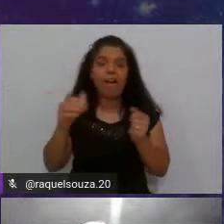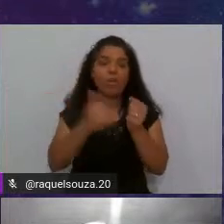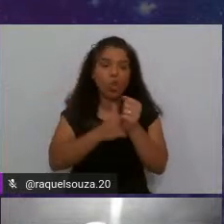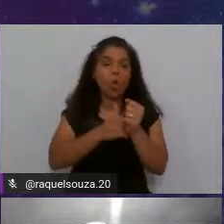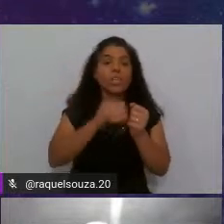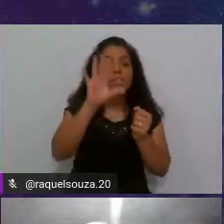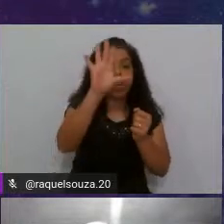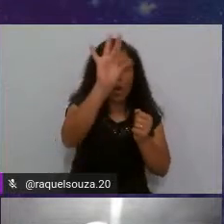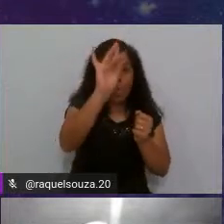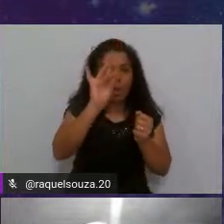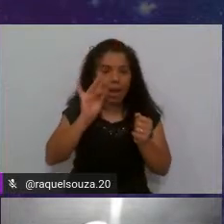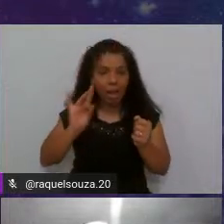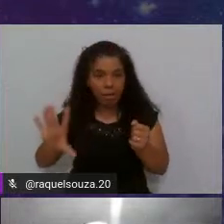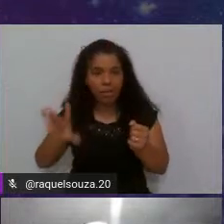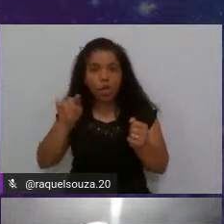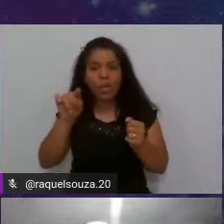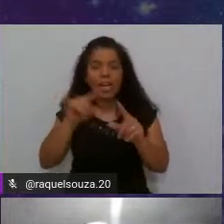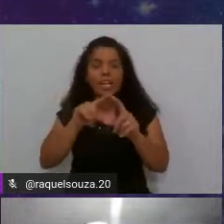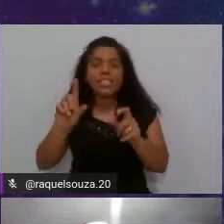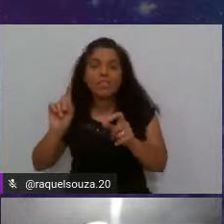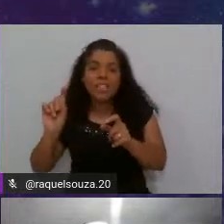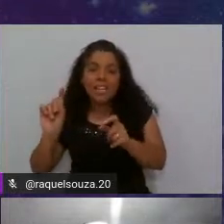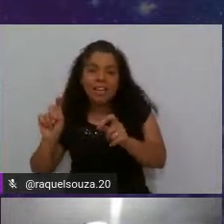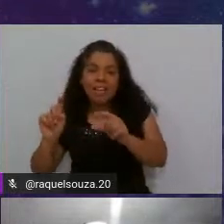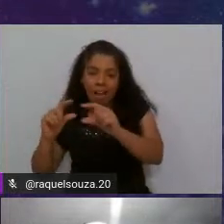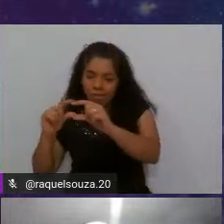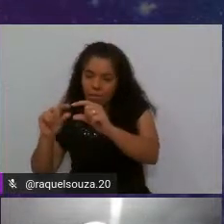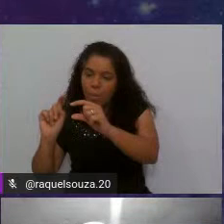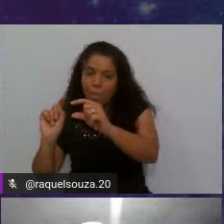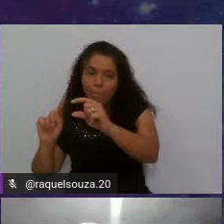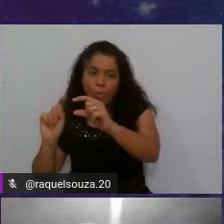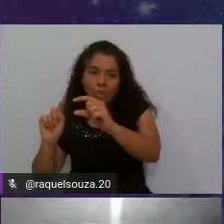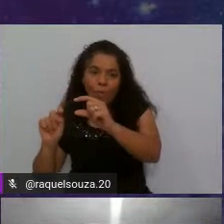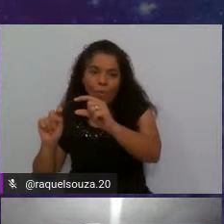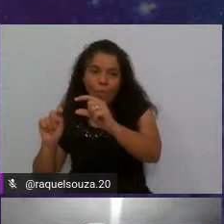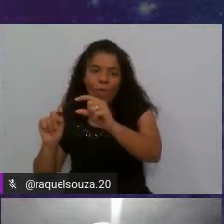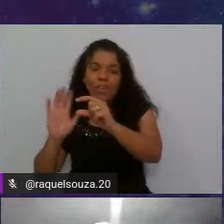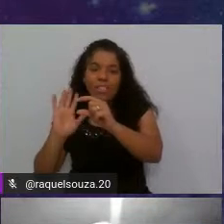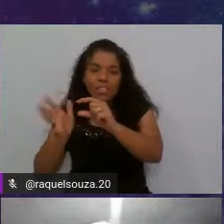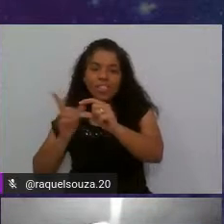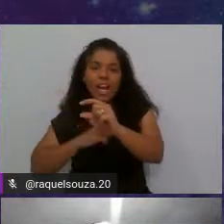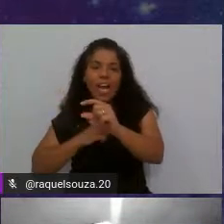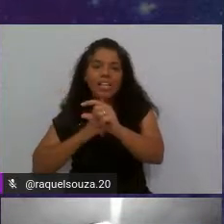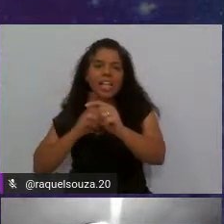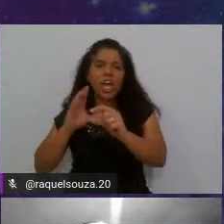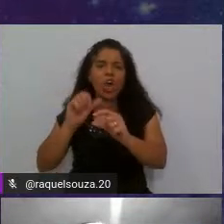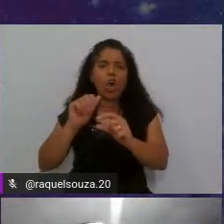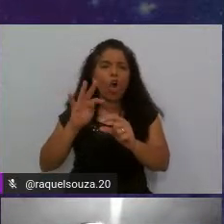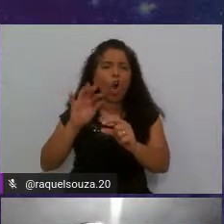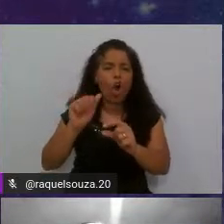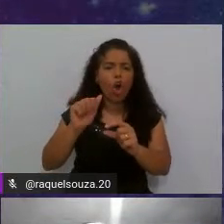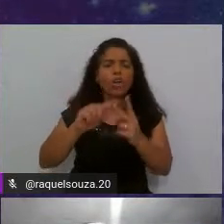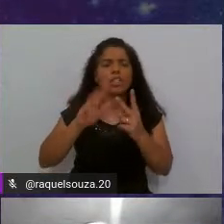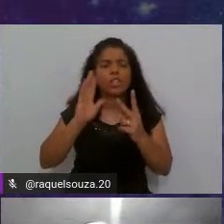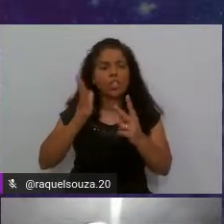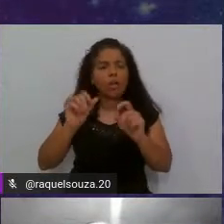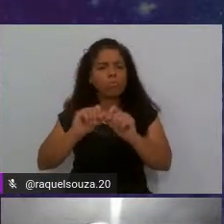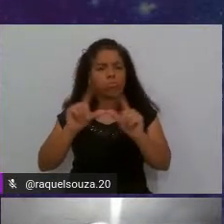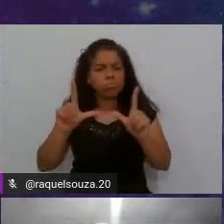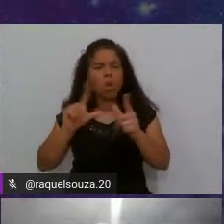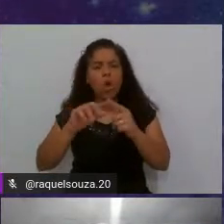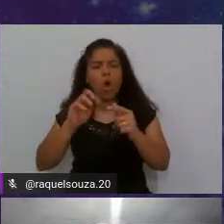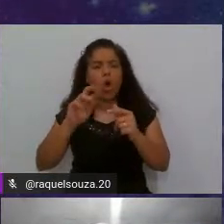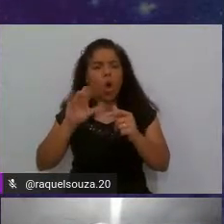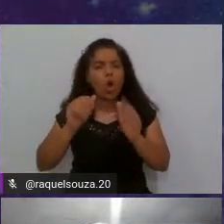campo se você clicar nesse botão se você já tiver uma conta se você abriu uma conta